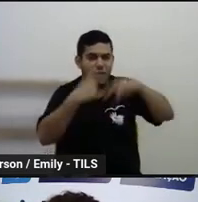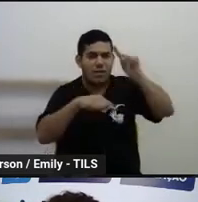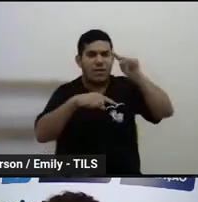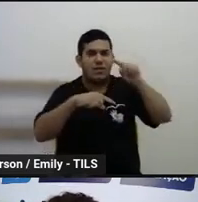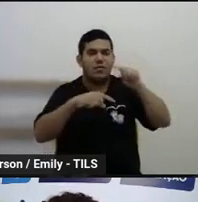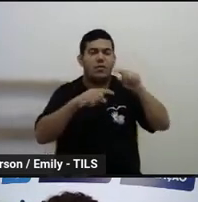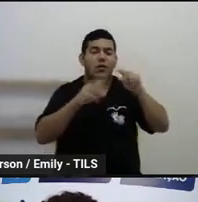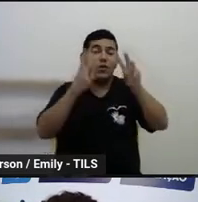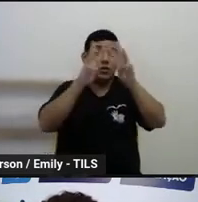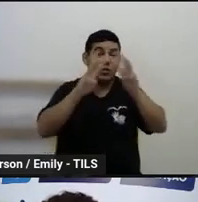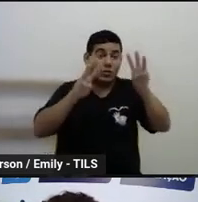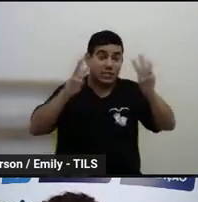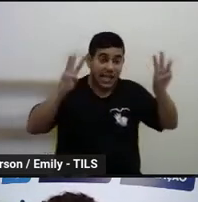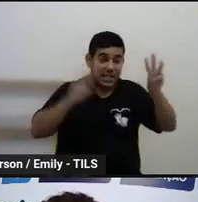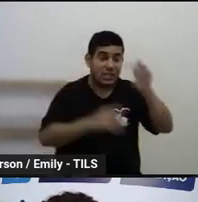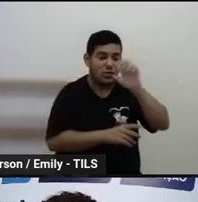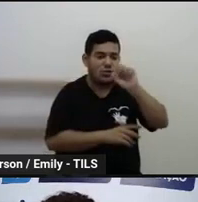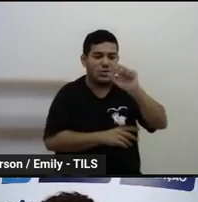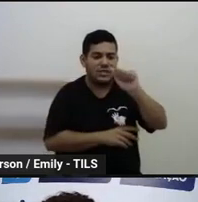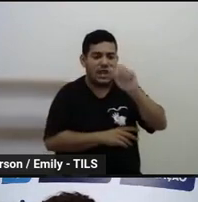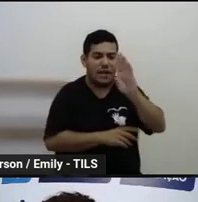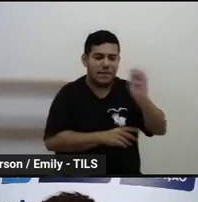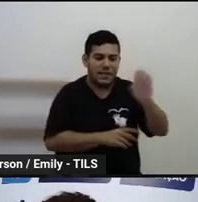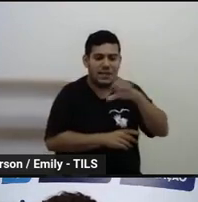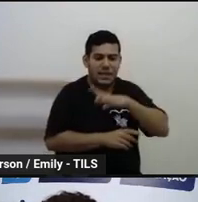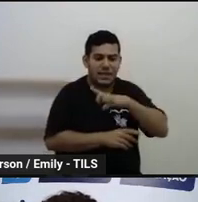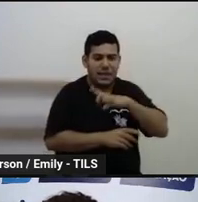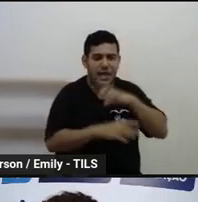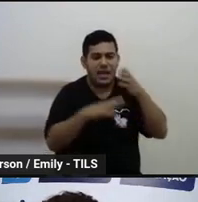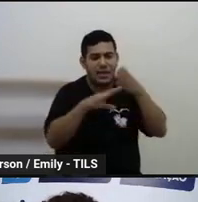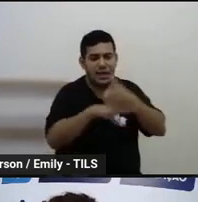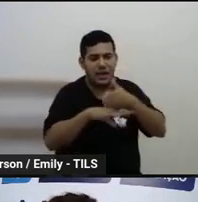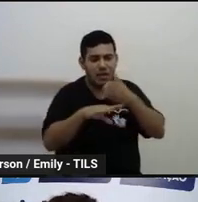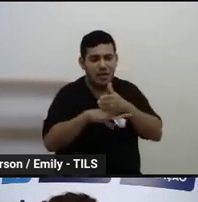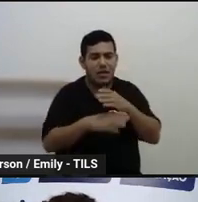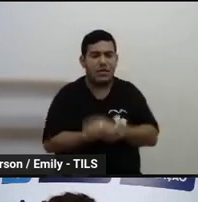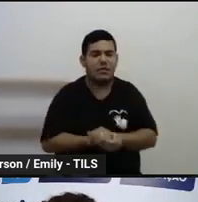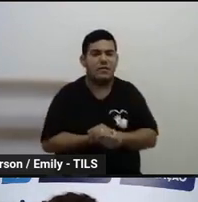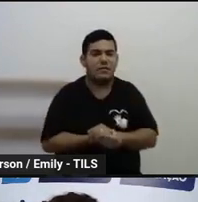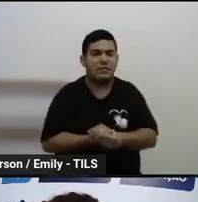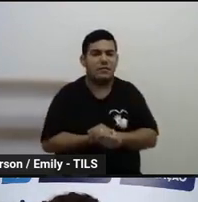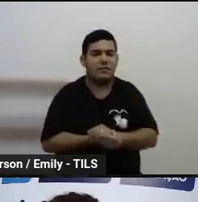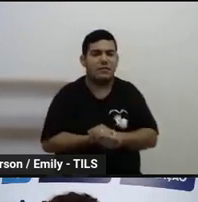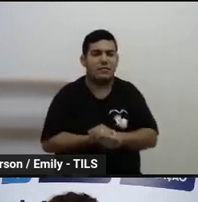plataforma do SAB, vocês têm acesso ao resultado das escolas de vocês.